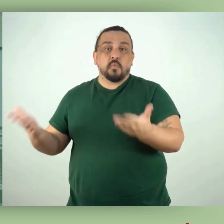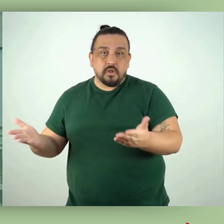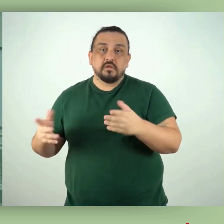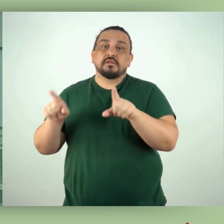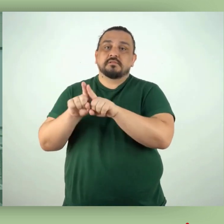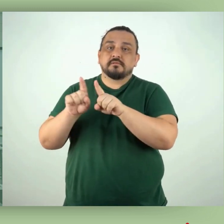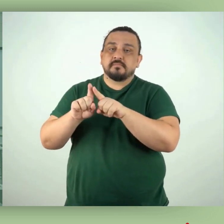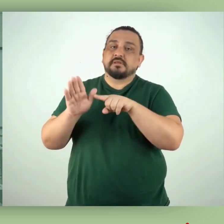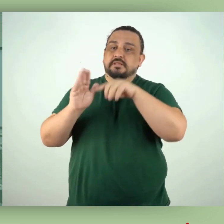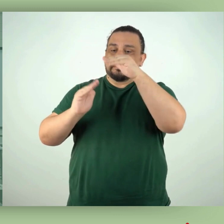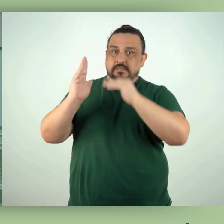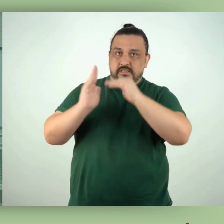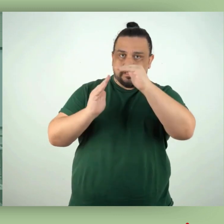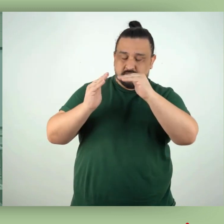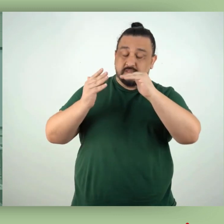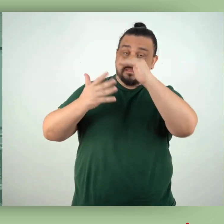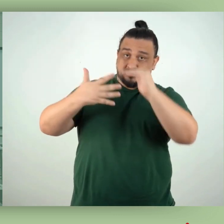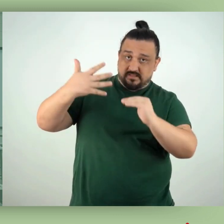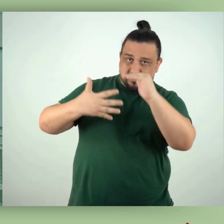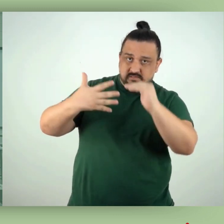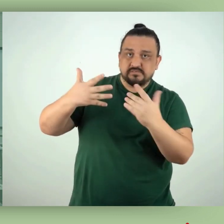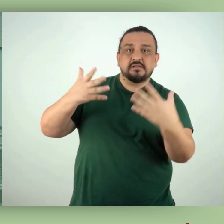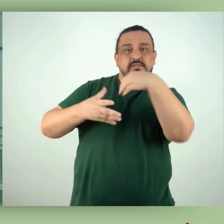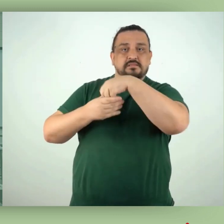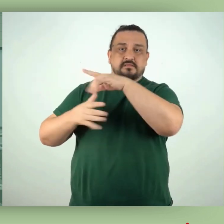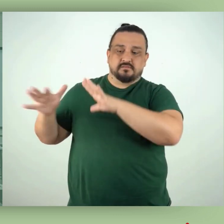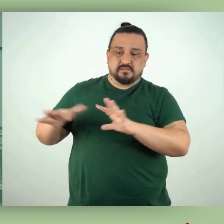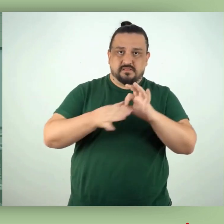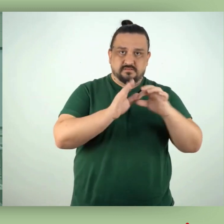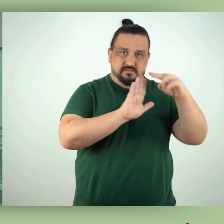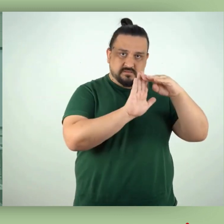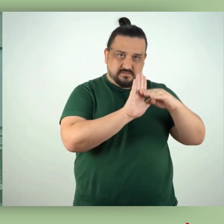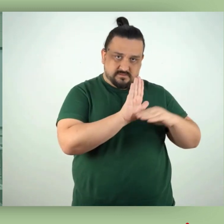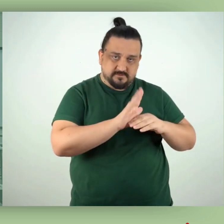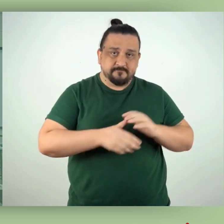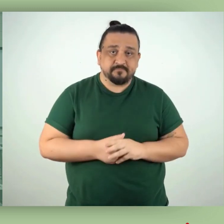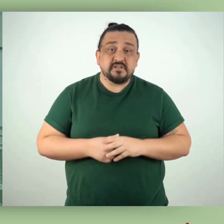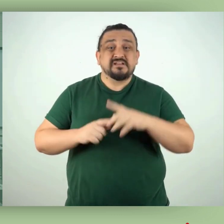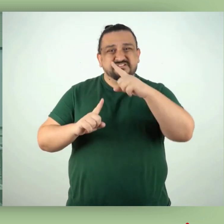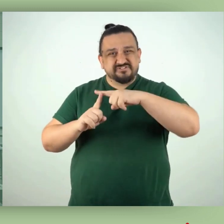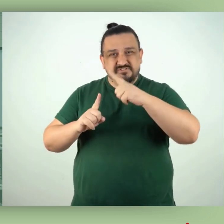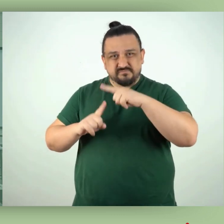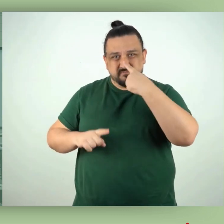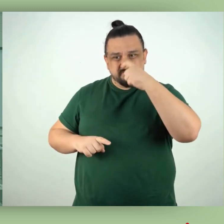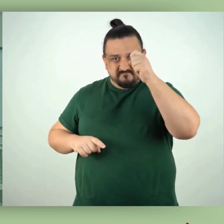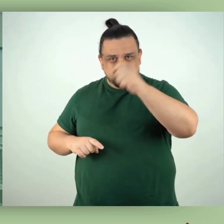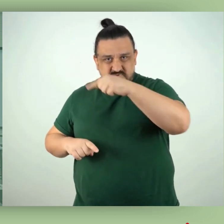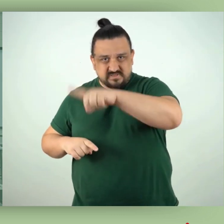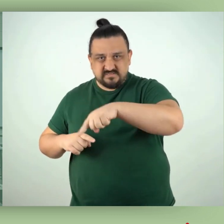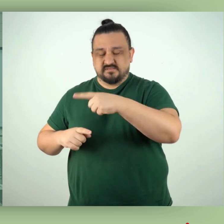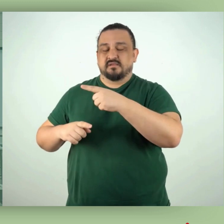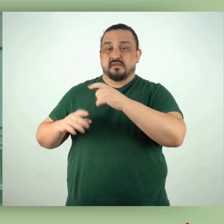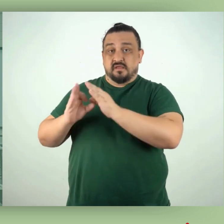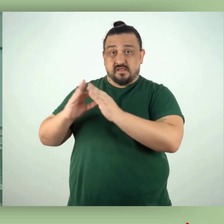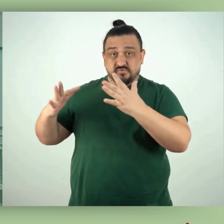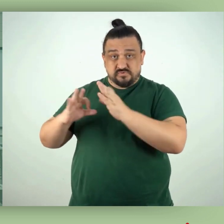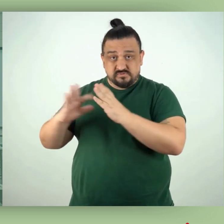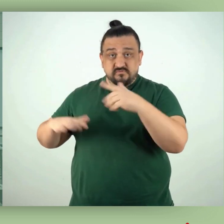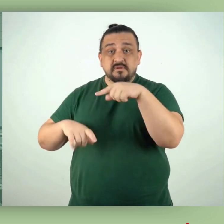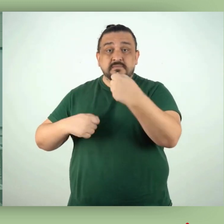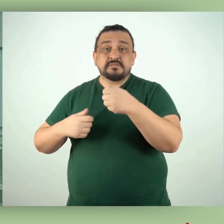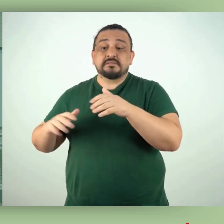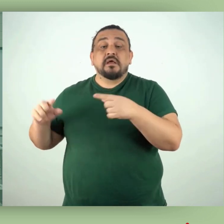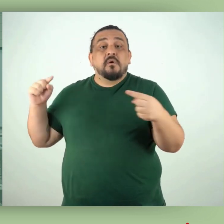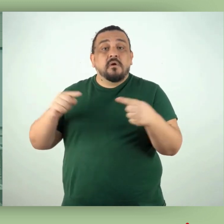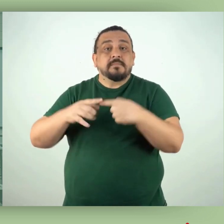físico, concentração e taxa de exposição. Os rejeitos radioativos devem ser acondicionados em recipientes